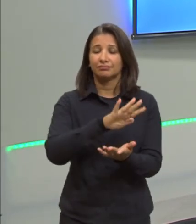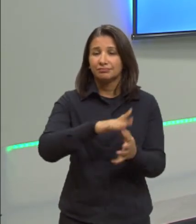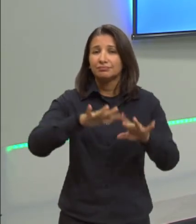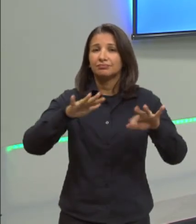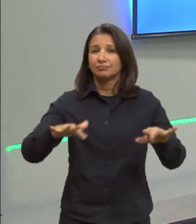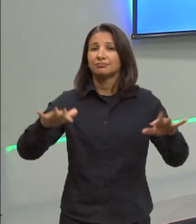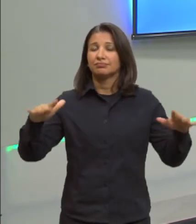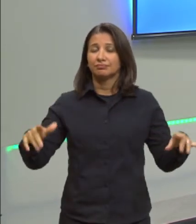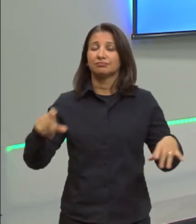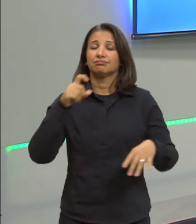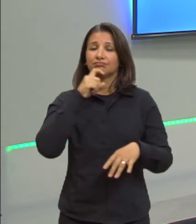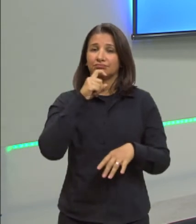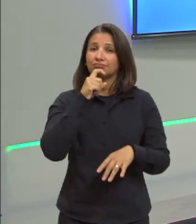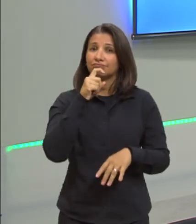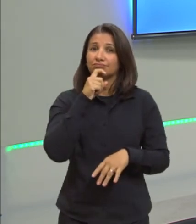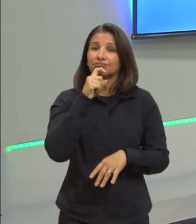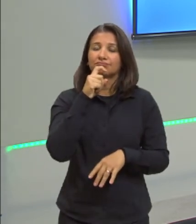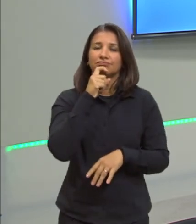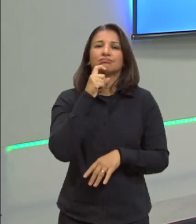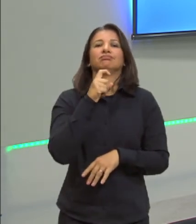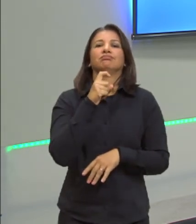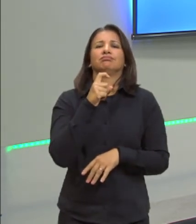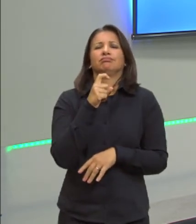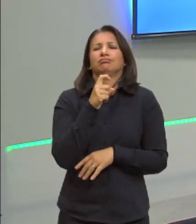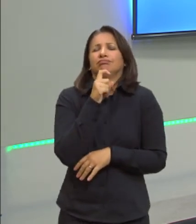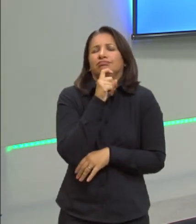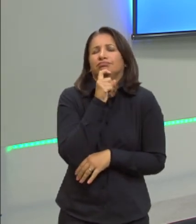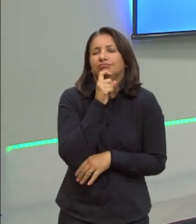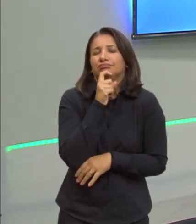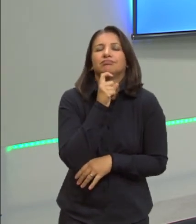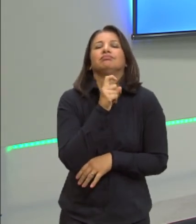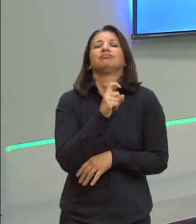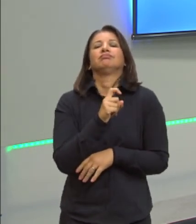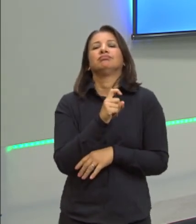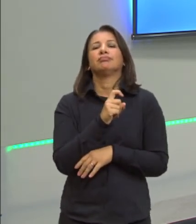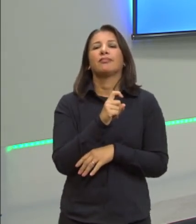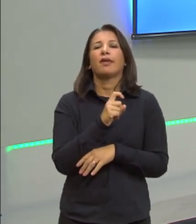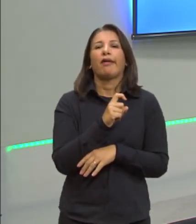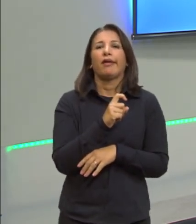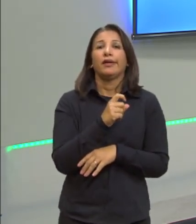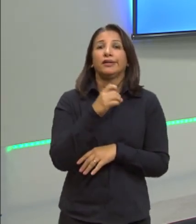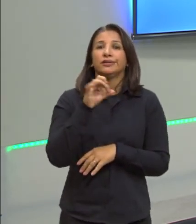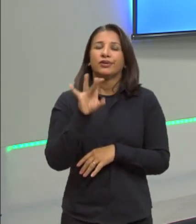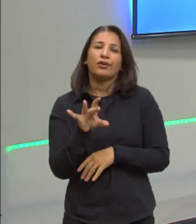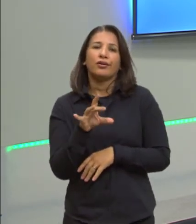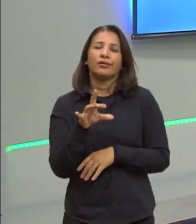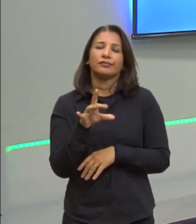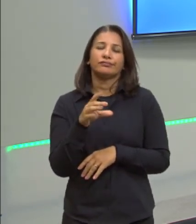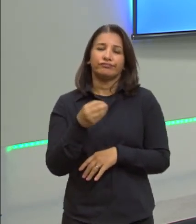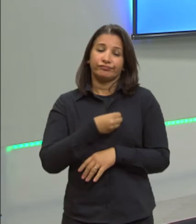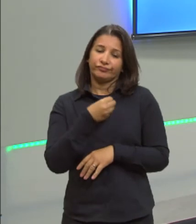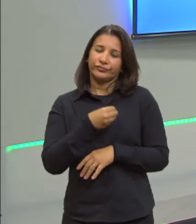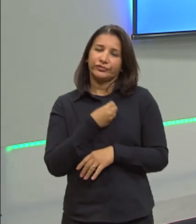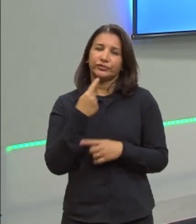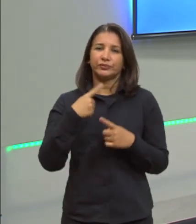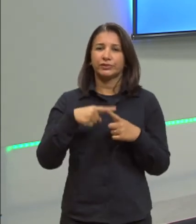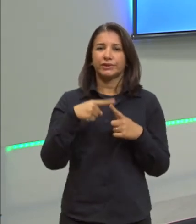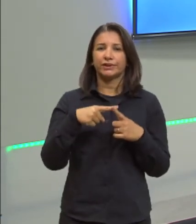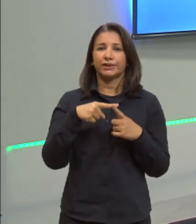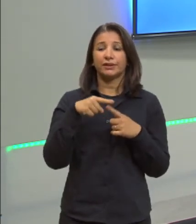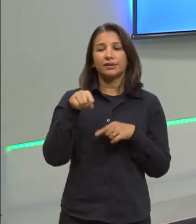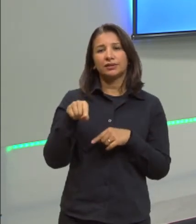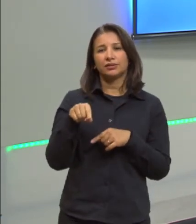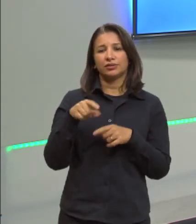muito gelados, certo? Nos invernos rigorosos, ela só existe por causa disso. Por quê? Se nós